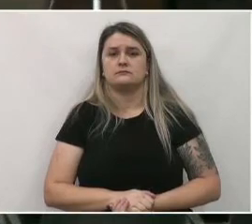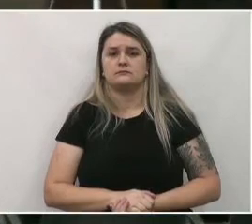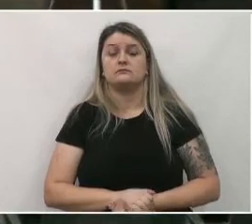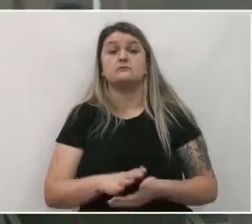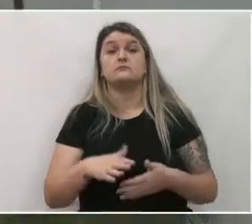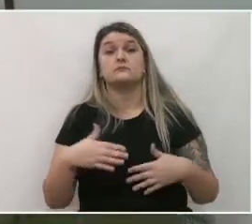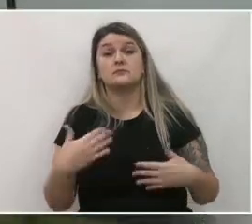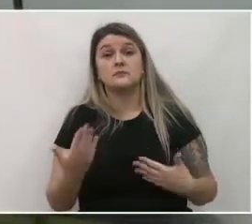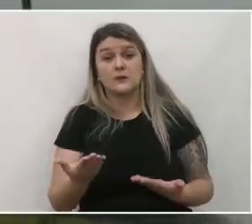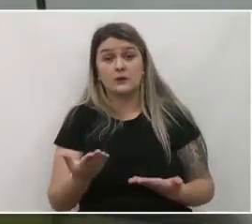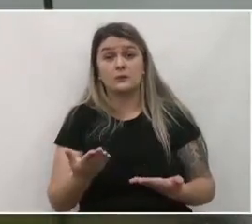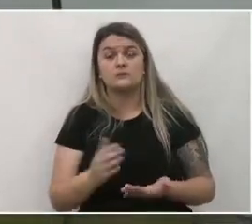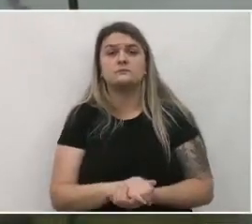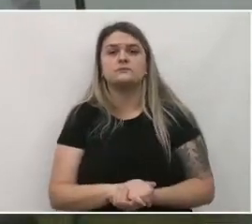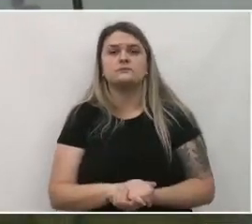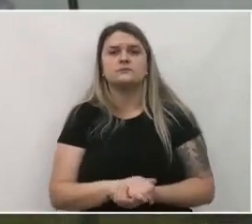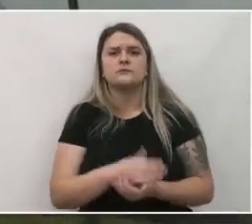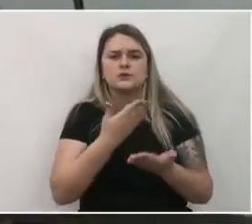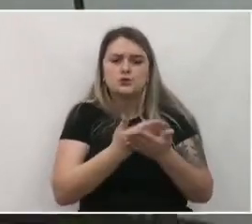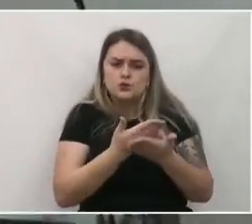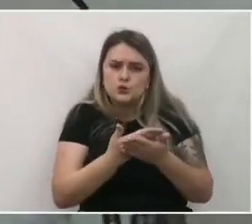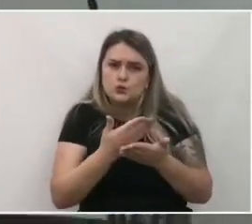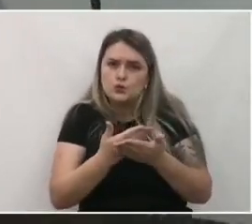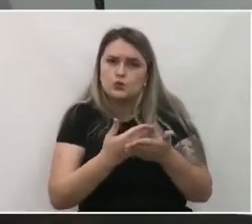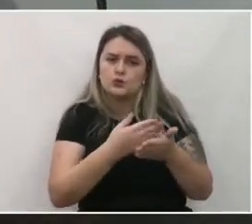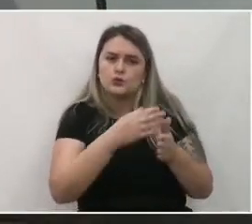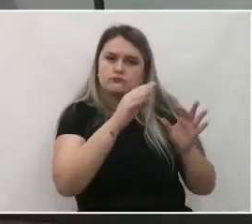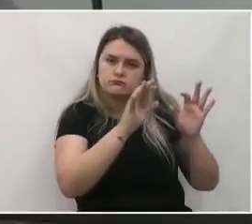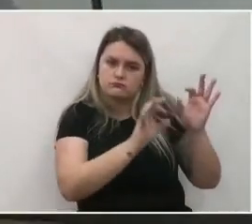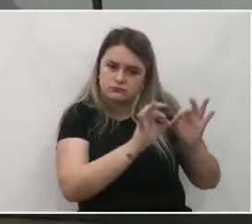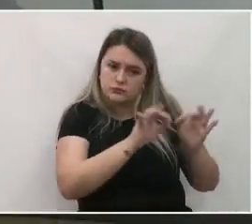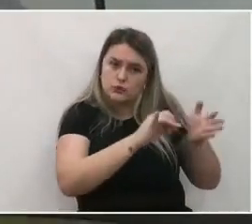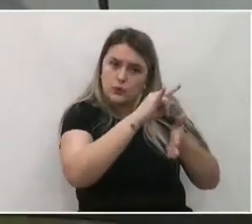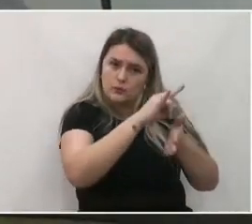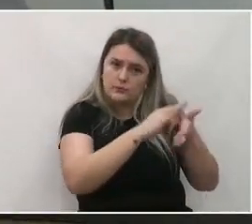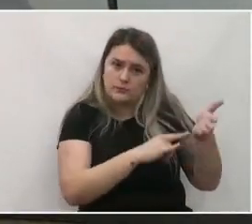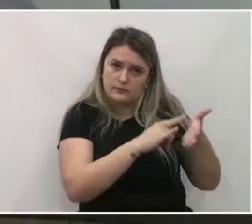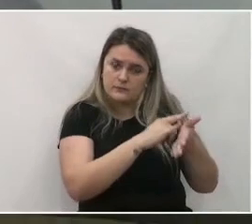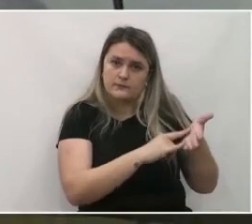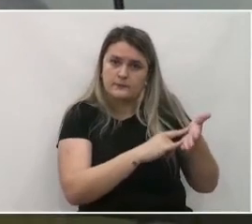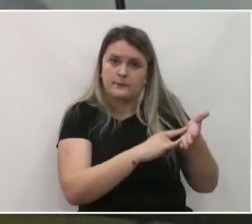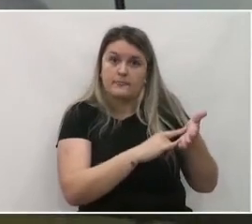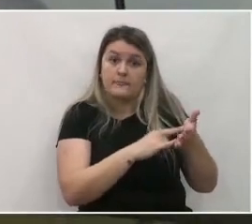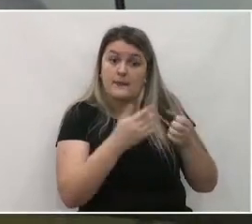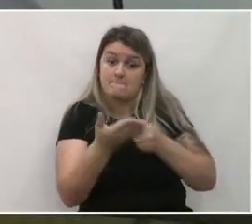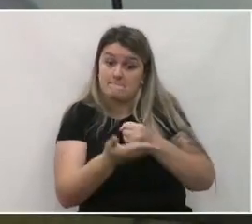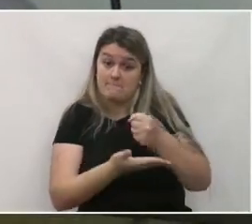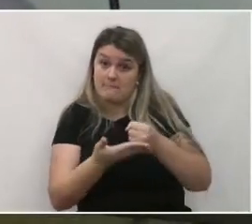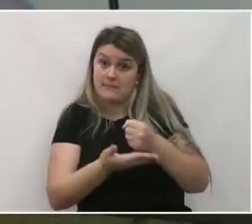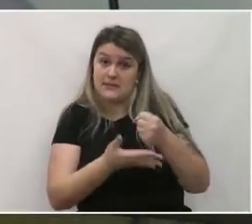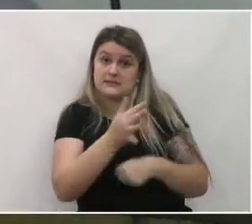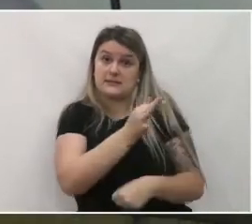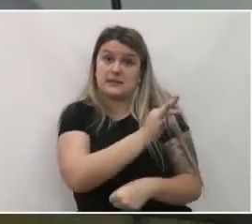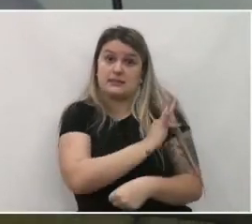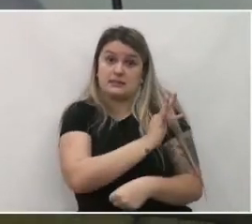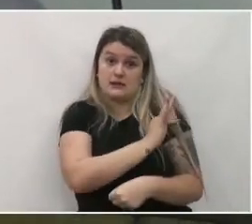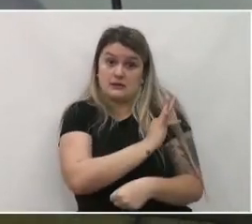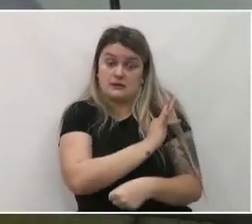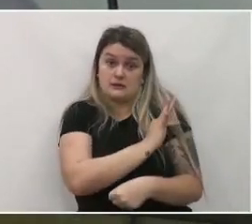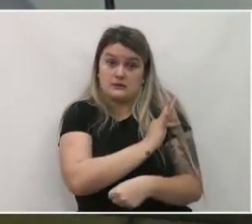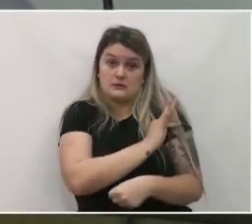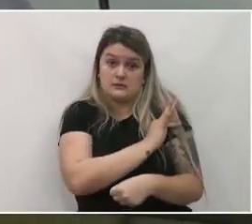Naturalmente que o estudo do plano diretor ele tem uma base técnica, como nós já mencionamos,